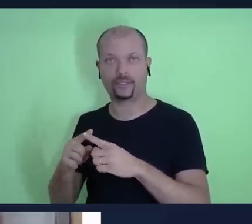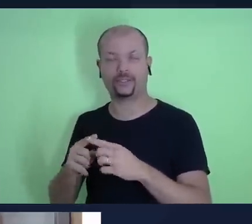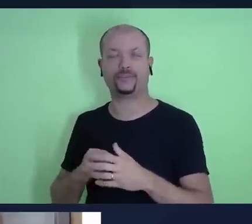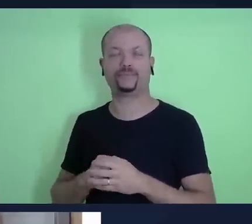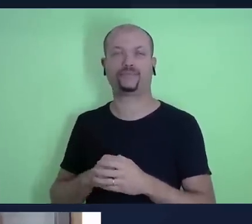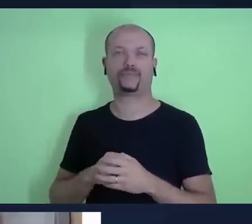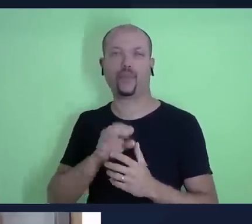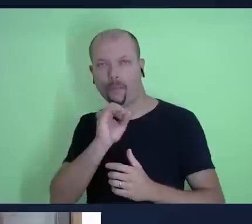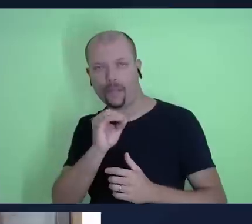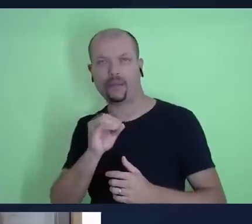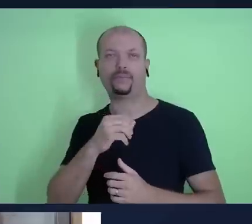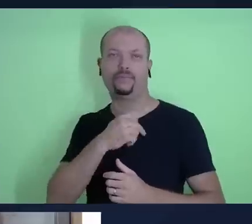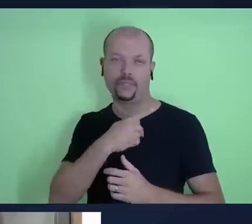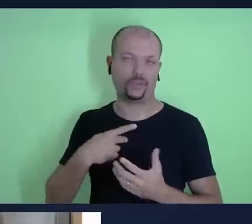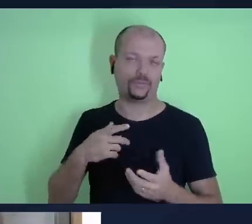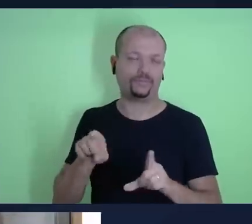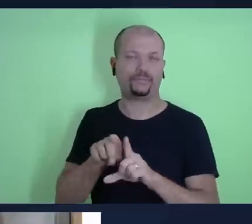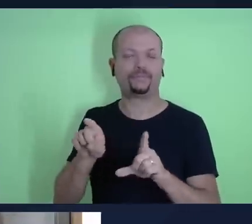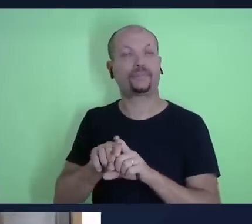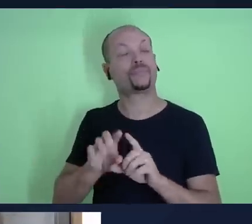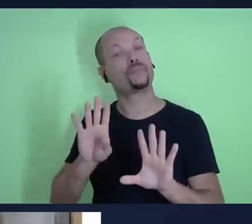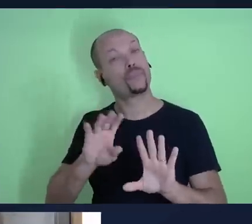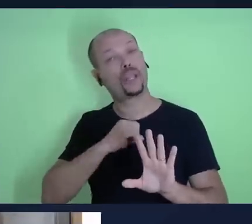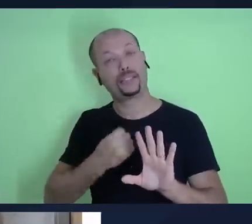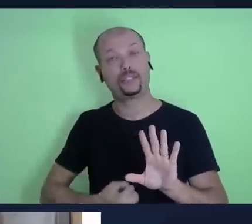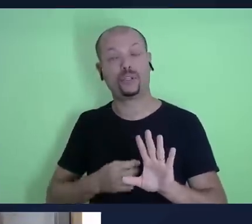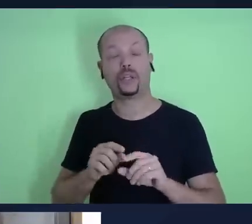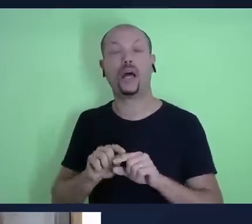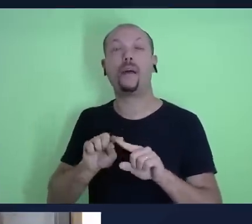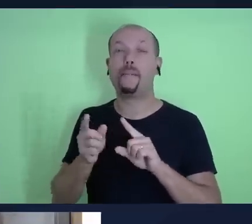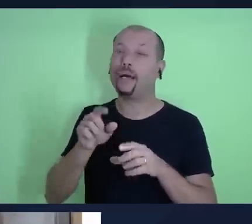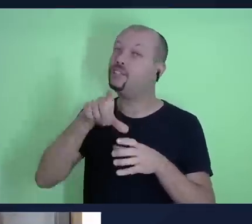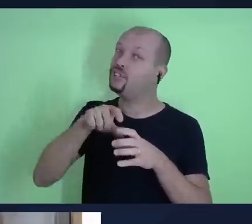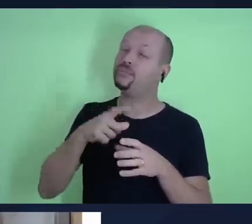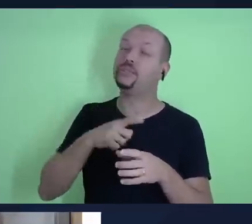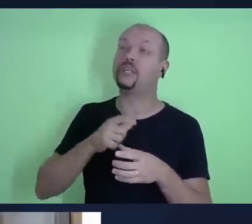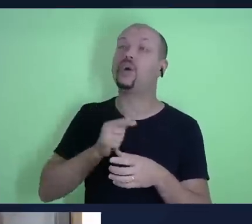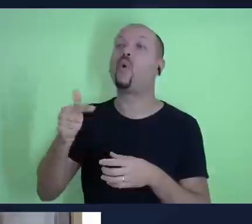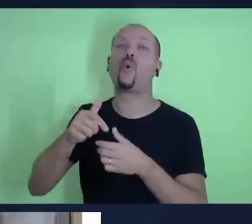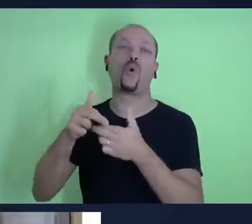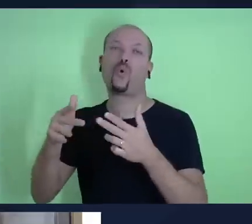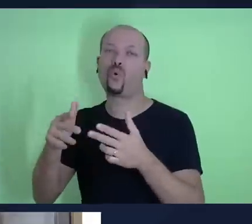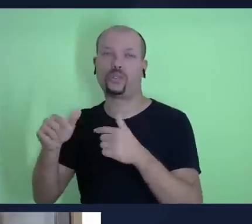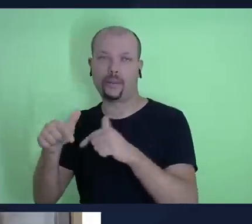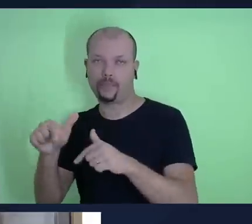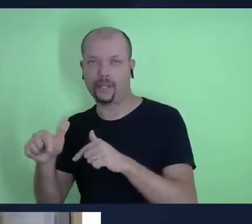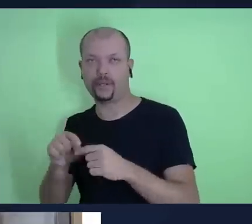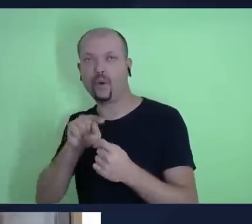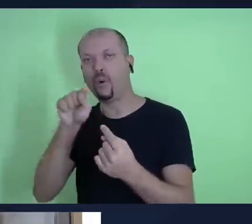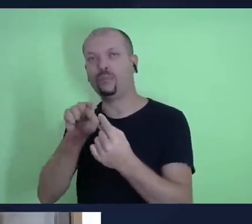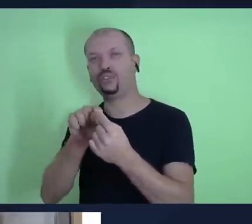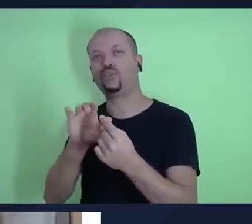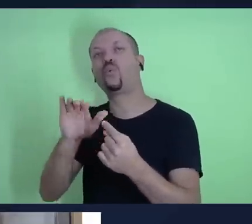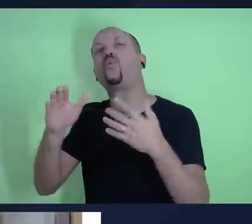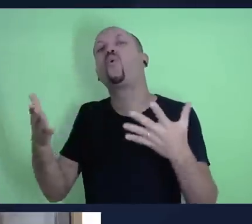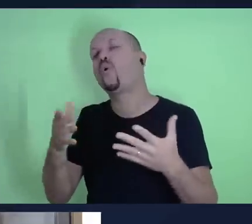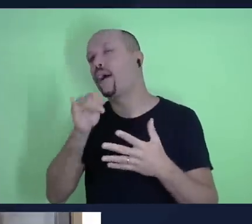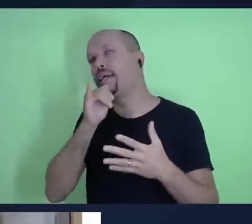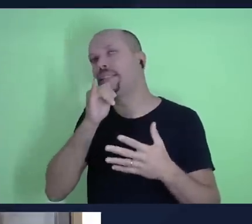pensar também que o dízimo tem outros propósitos. A gente pode pensar no propósito no sentido de